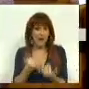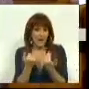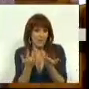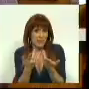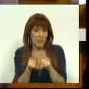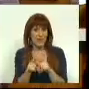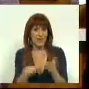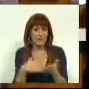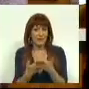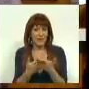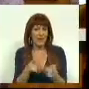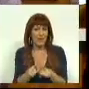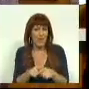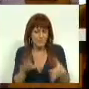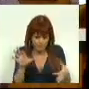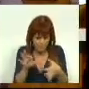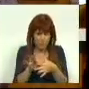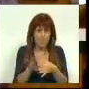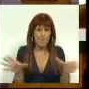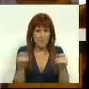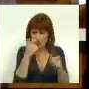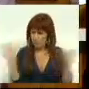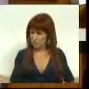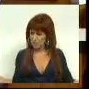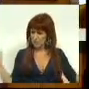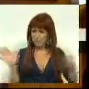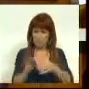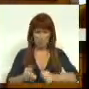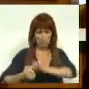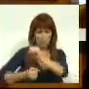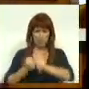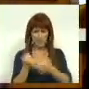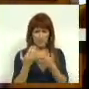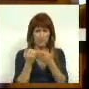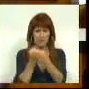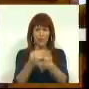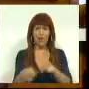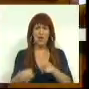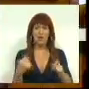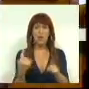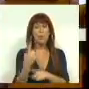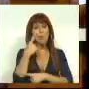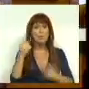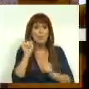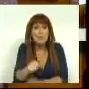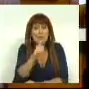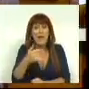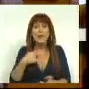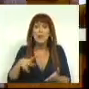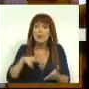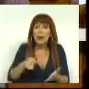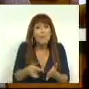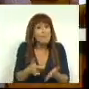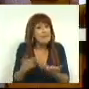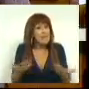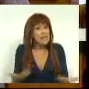informação seja dada e para congregar mais e mais gente neste forte movimento de apoio à gestão pública da água, que julgamos que o país carece neste